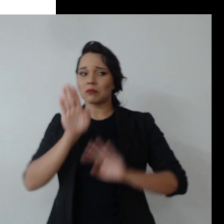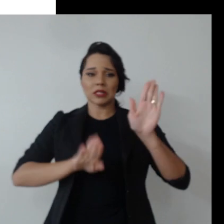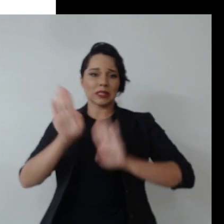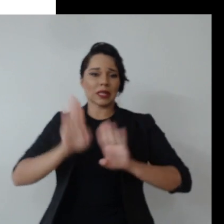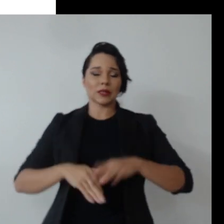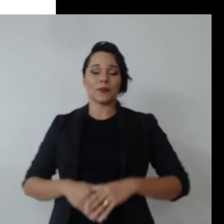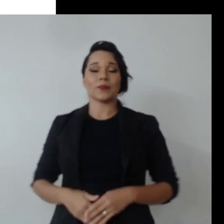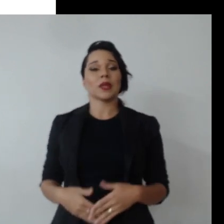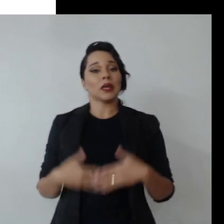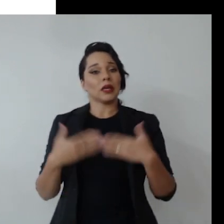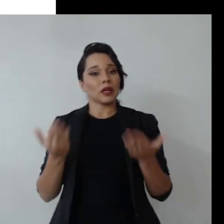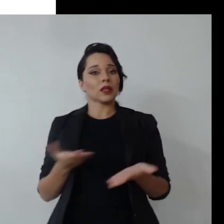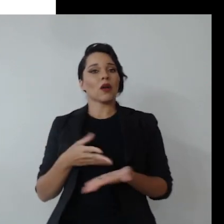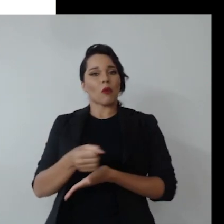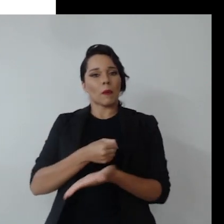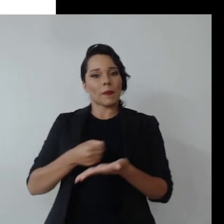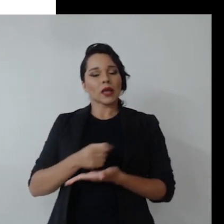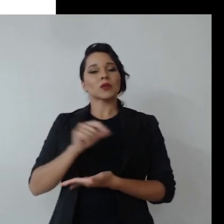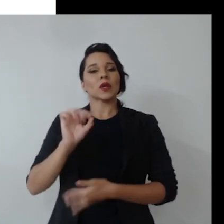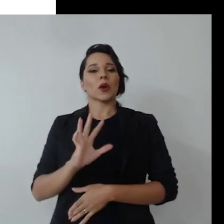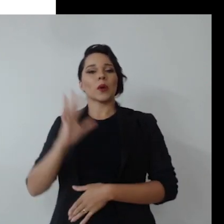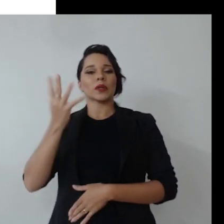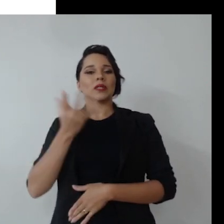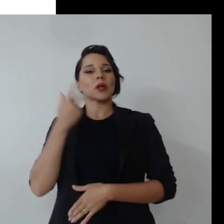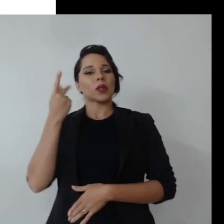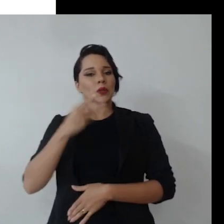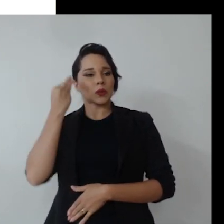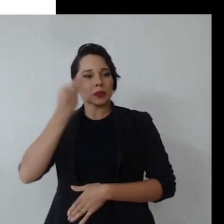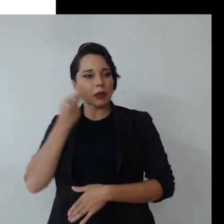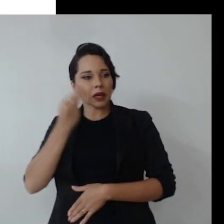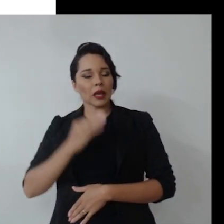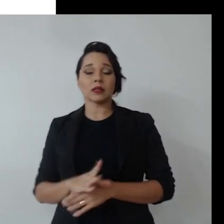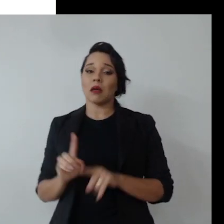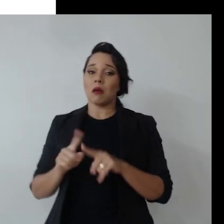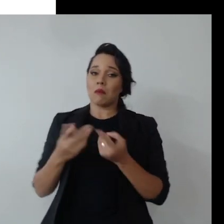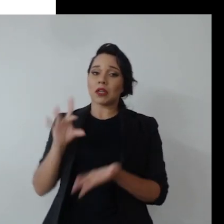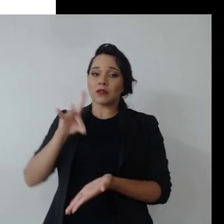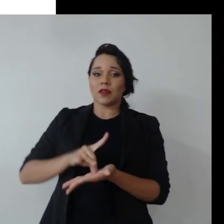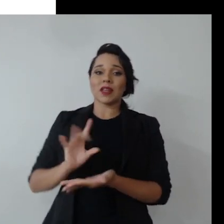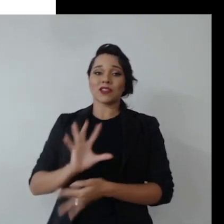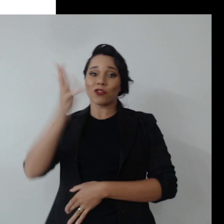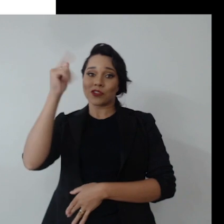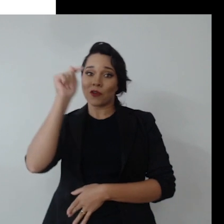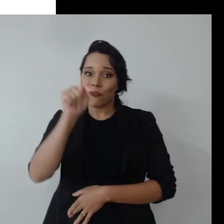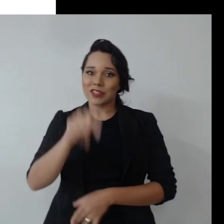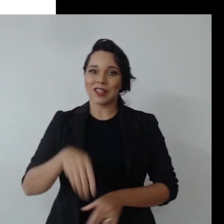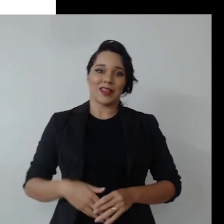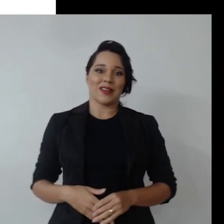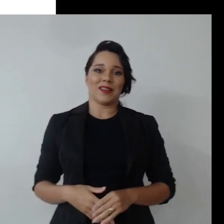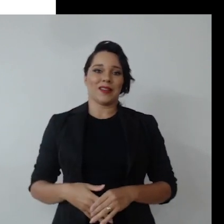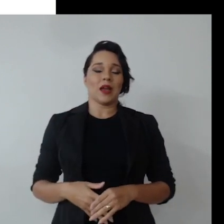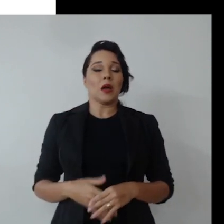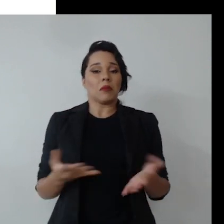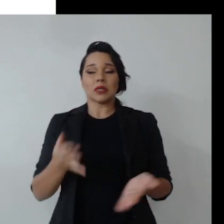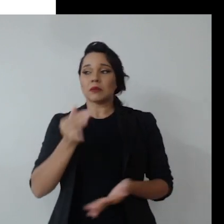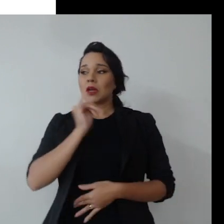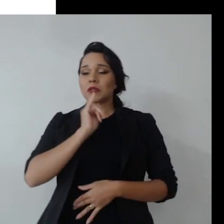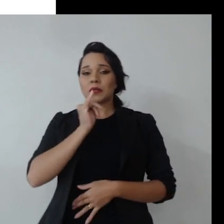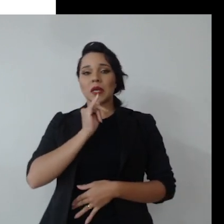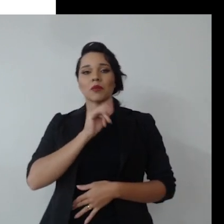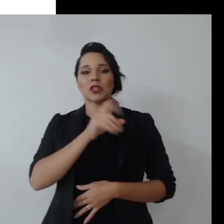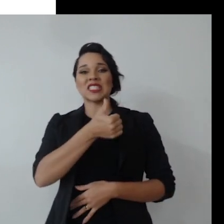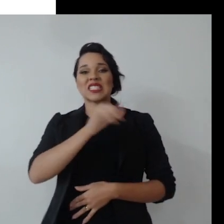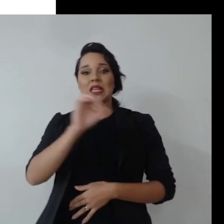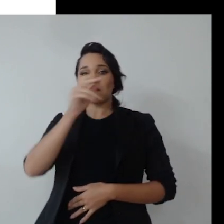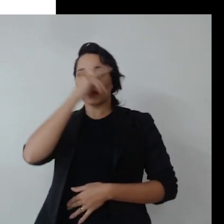licitação. Então, a gente acaba se baseando no que aconteceu na tua experiência, mas, na verdade, aconteceu contigo. Mas, você pode pegar uma